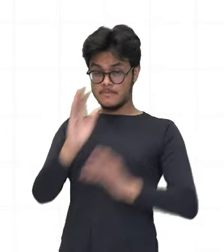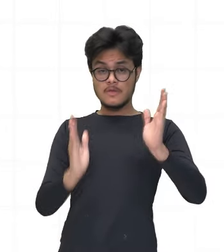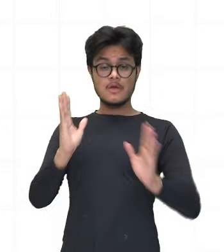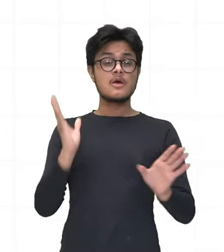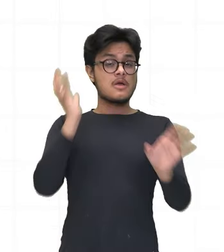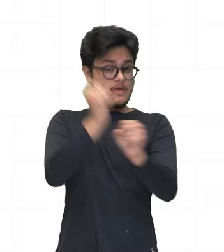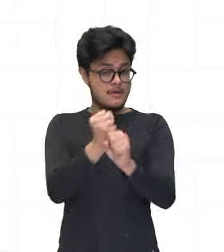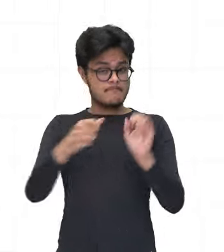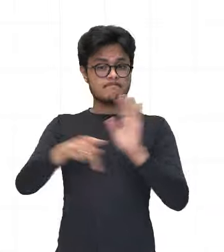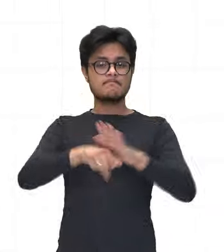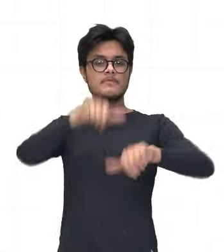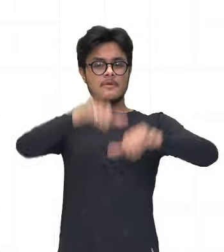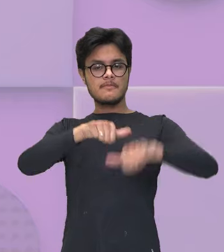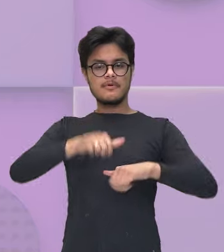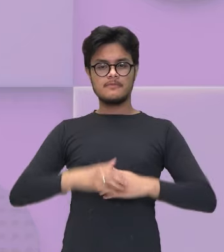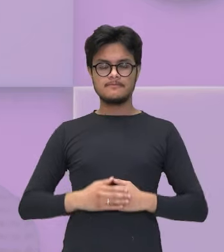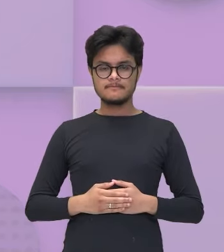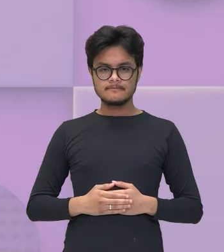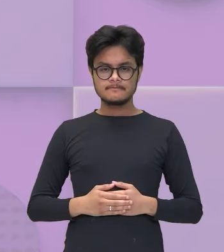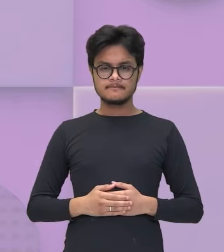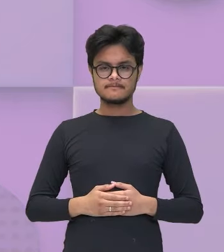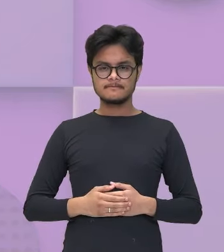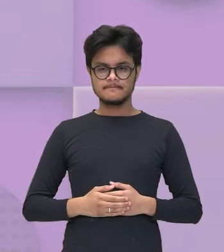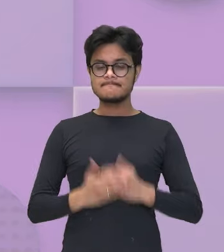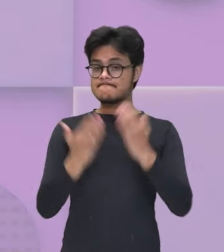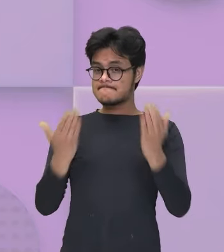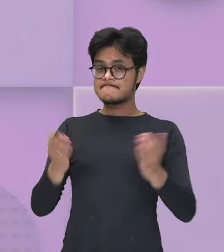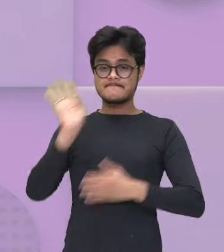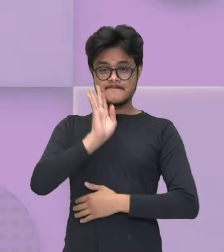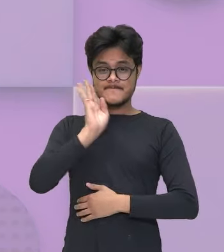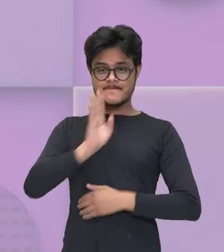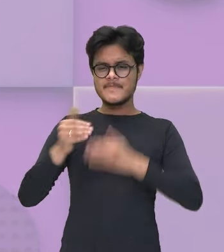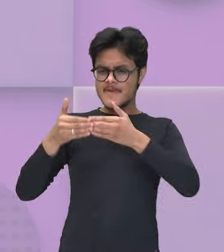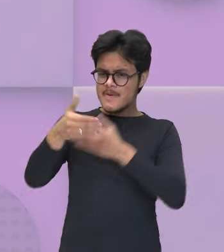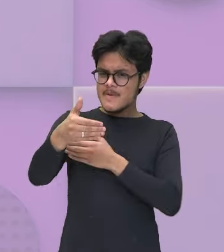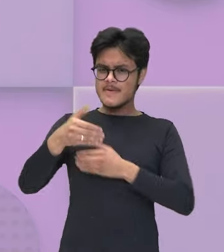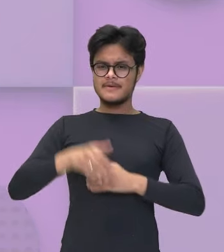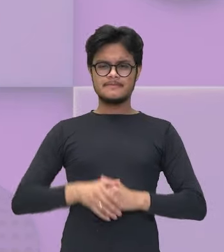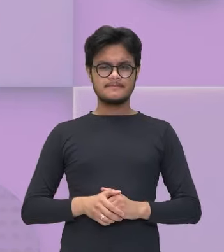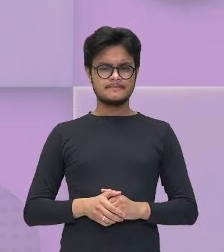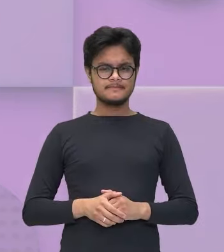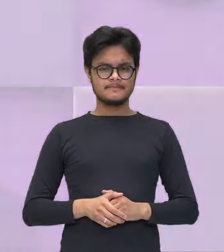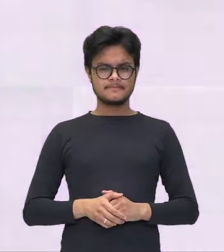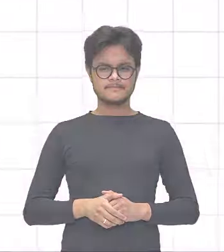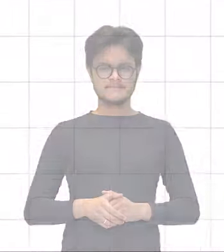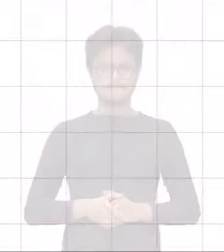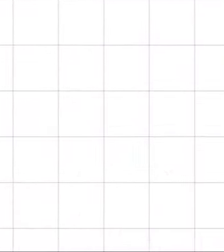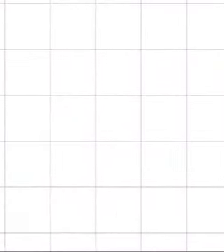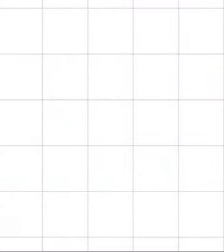revisão e avaliação. Muito bem, então vamos iniciar a nossa revisão.